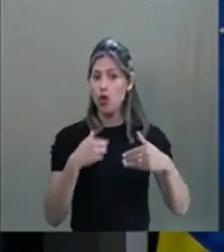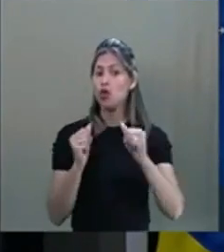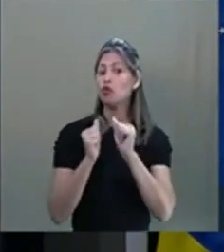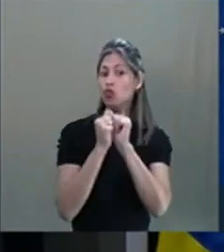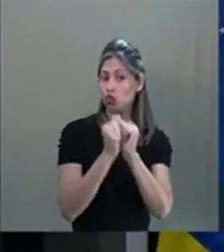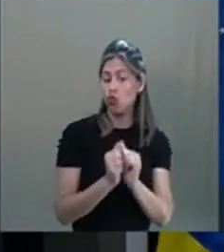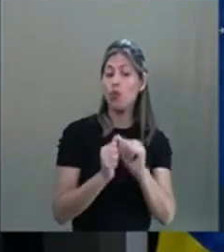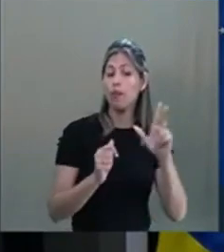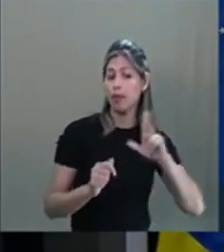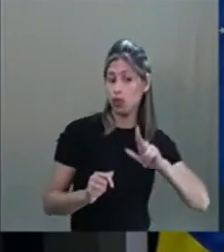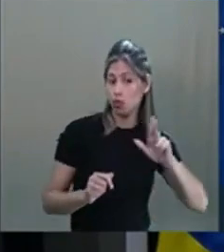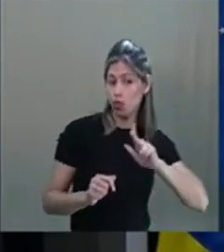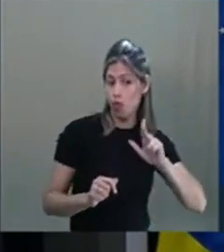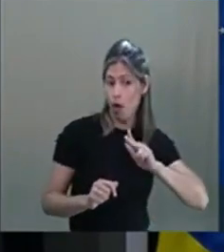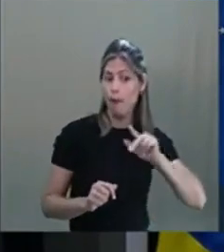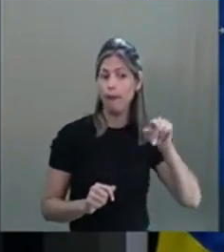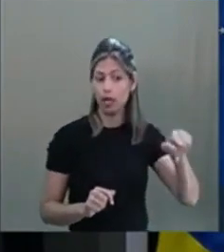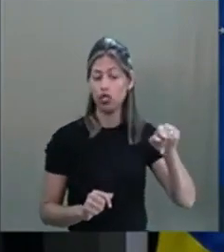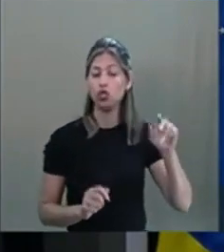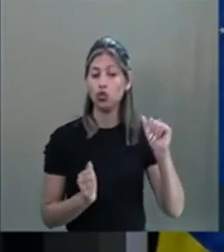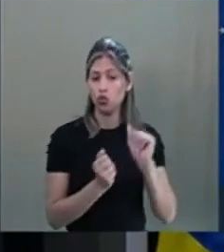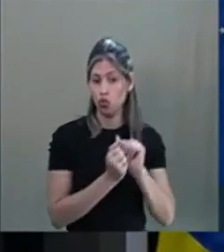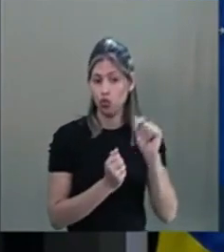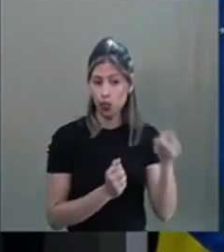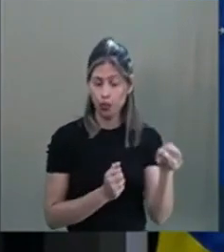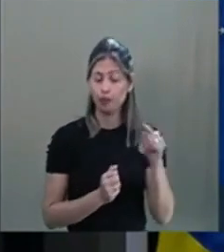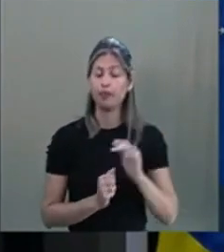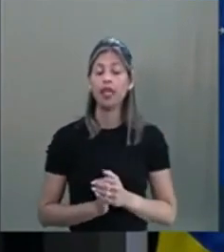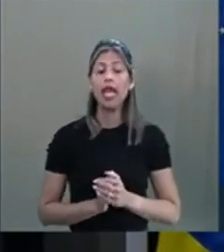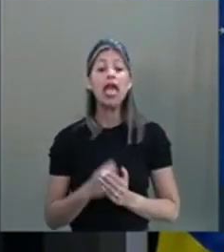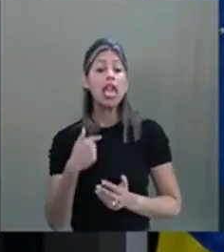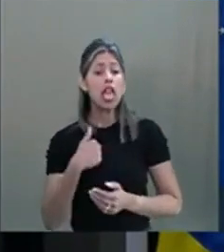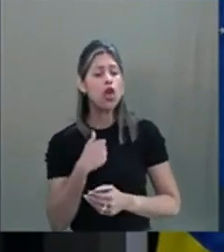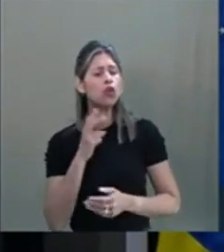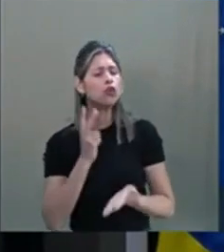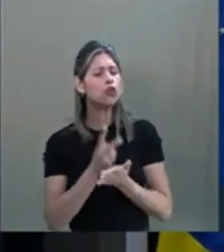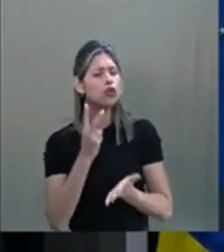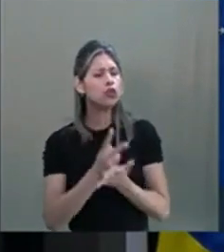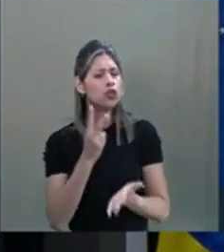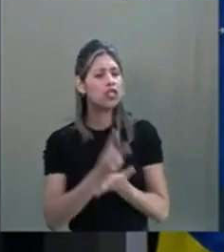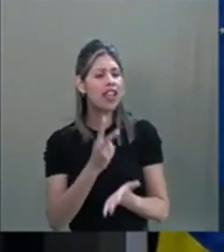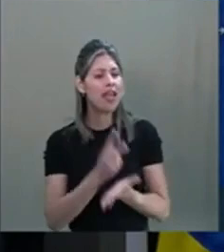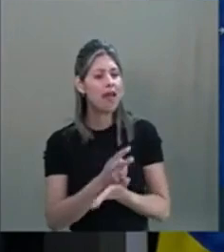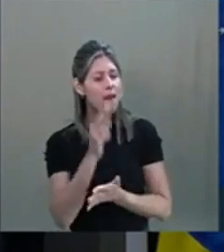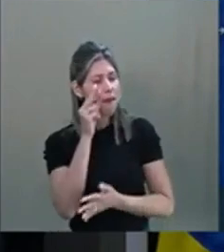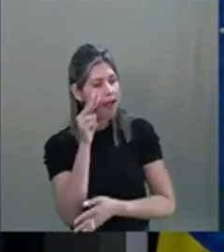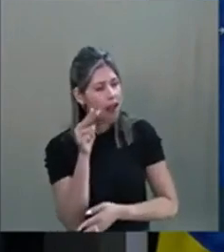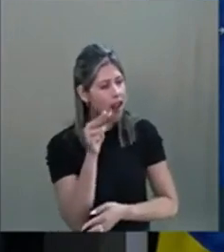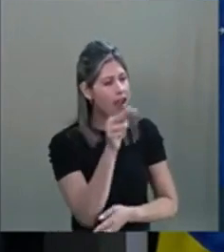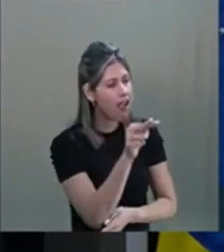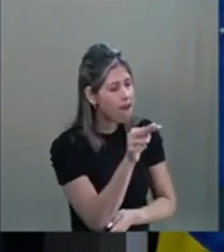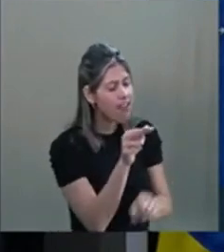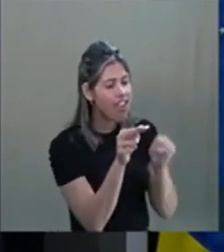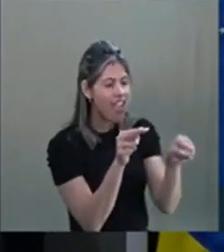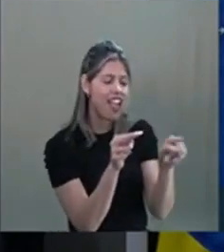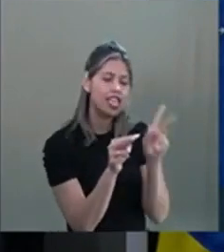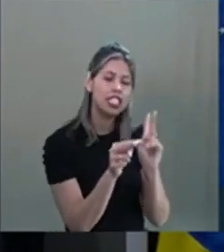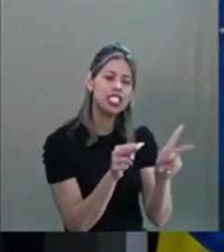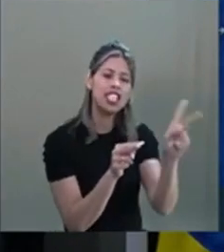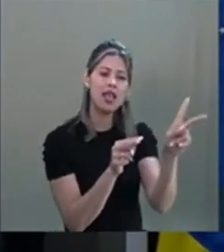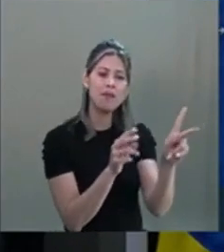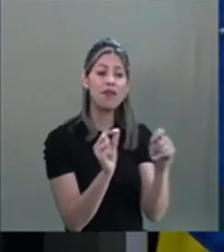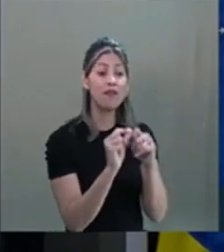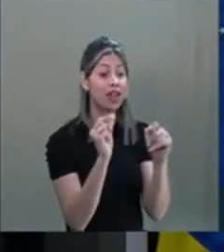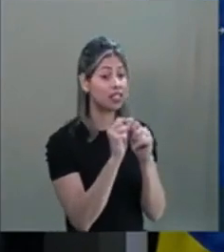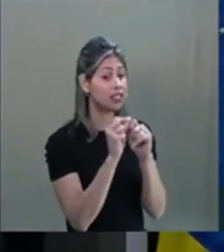pessoalmente com eles. E eu pude ver o que ele sentia na prática da constelação familiar.